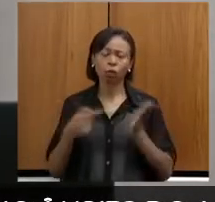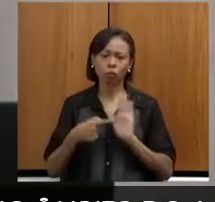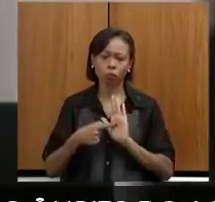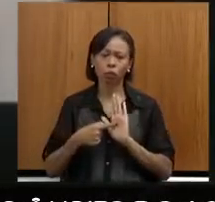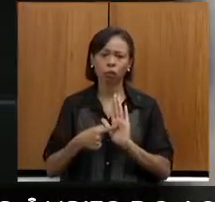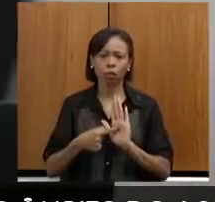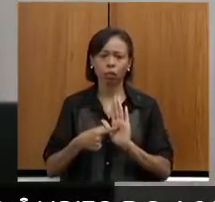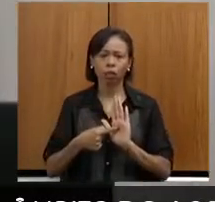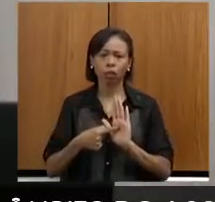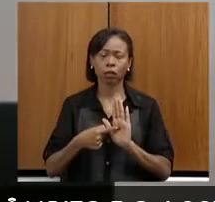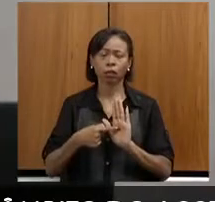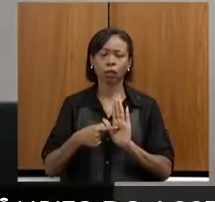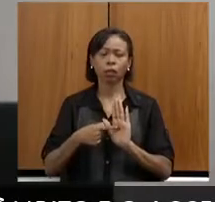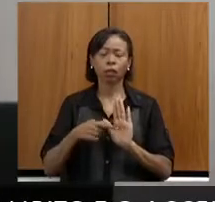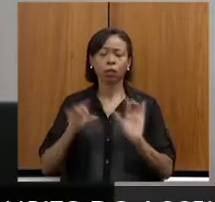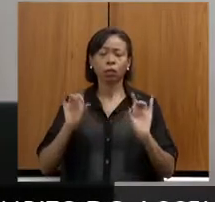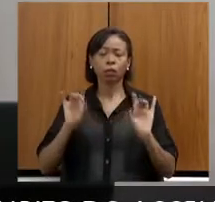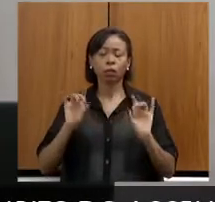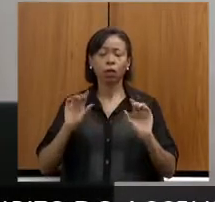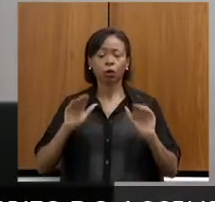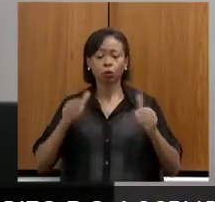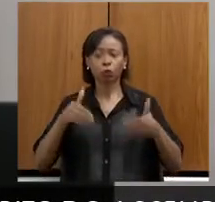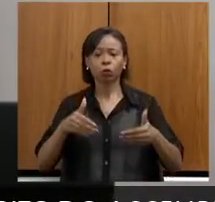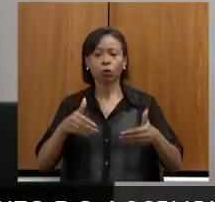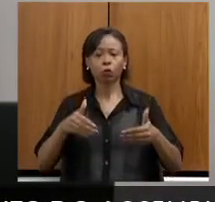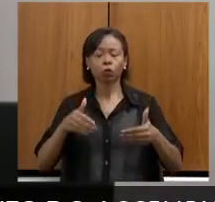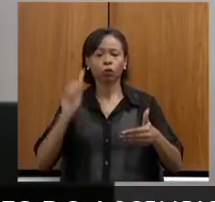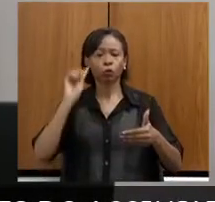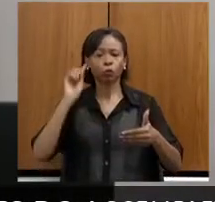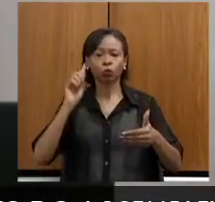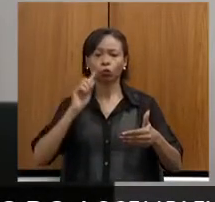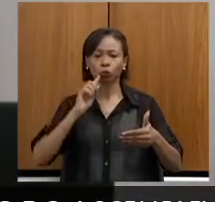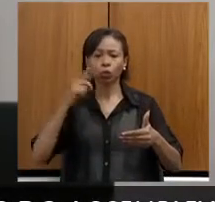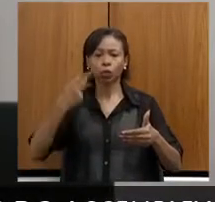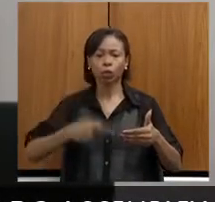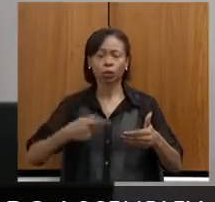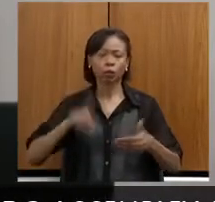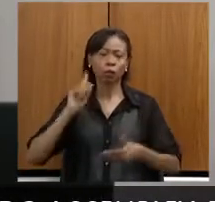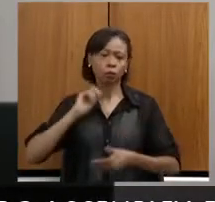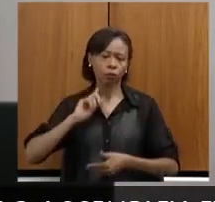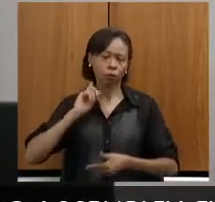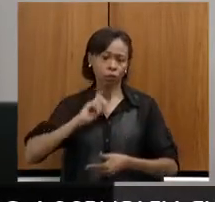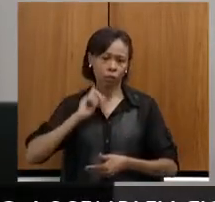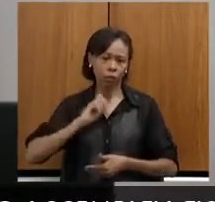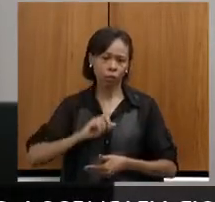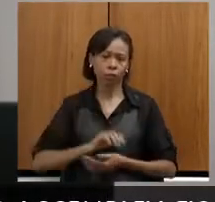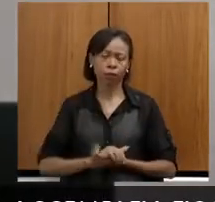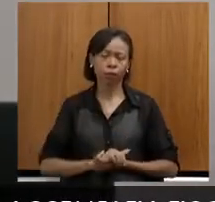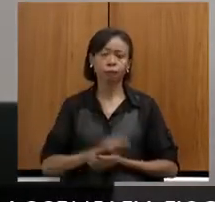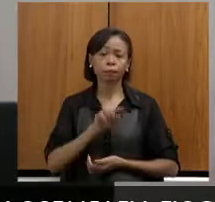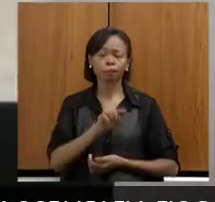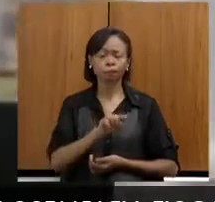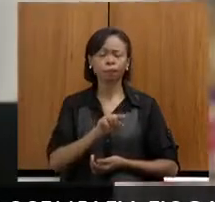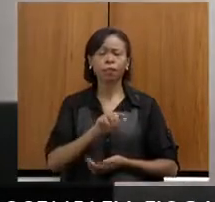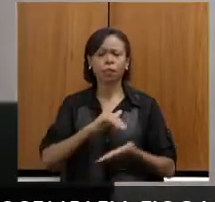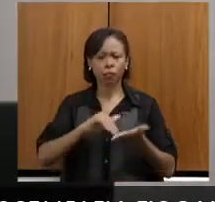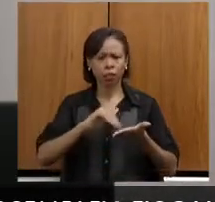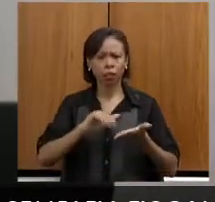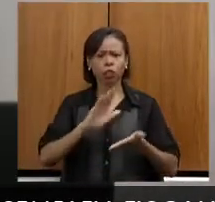atendimento da comunidade surda em Minas Gerais. A senhora já respondeu, secretária Elizabeth,